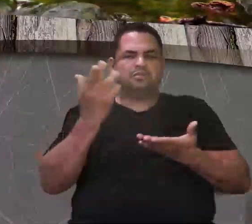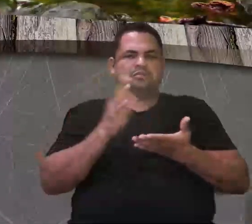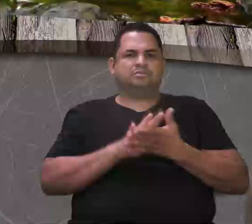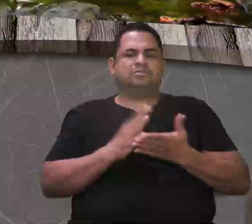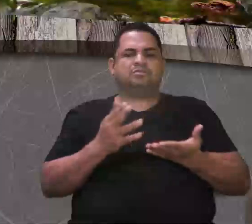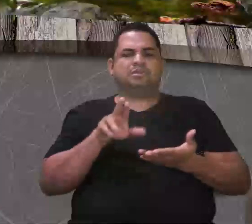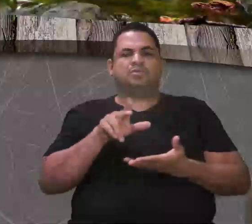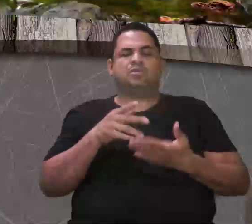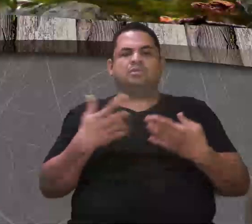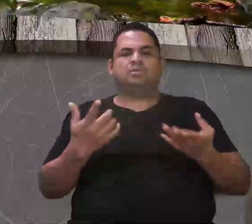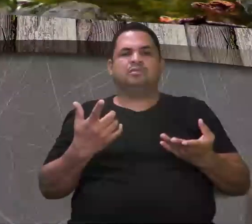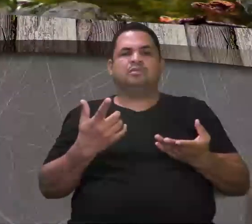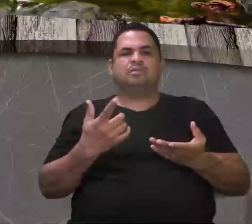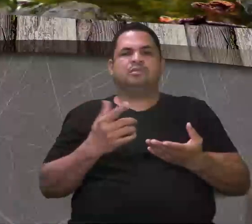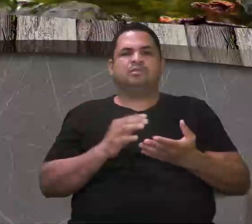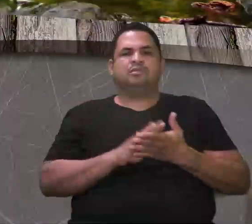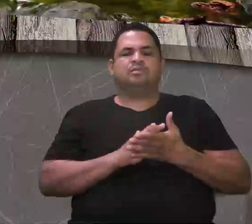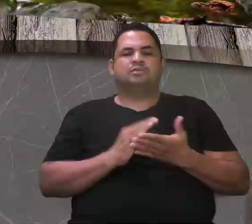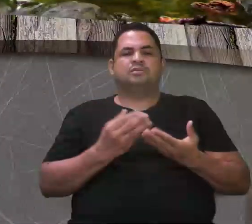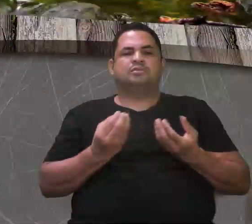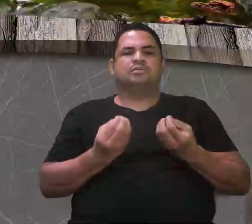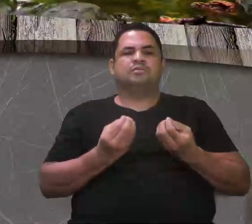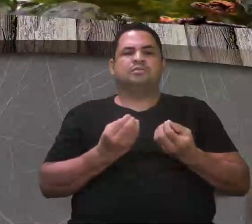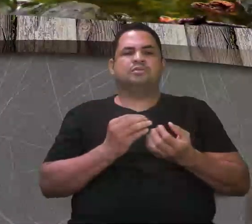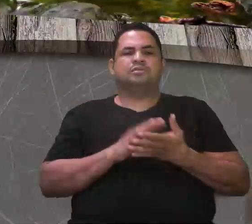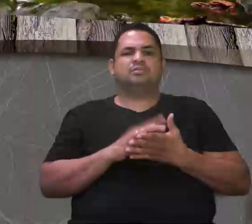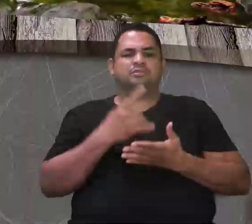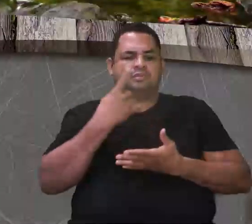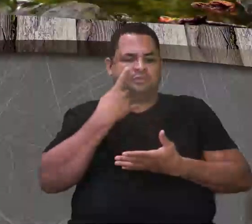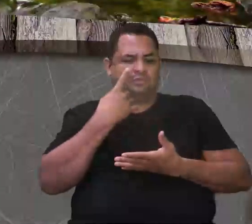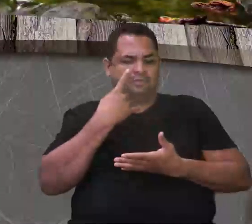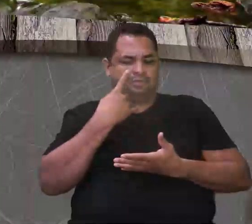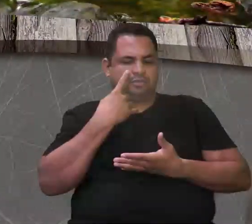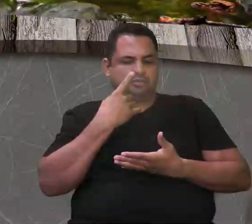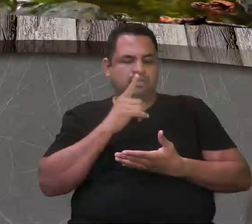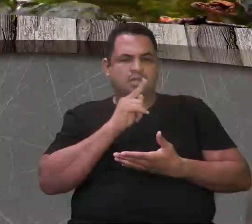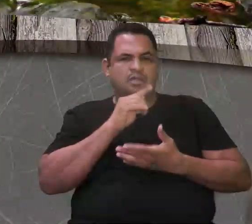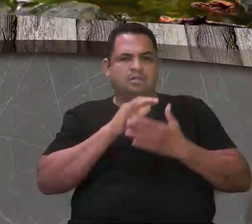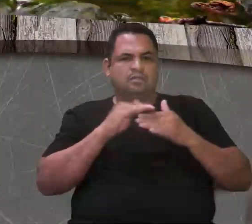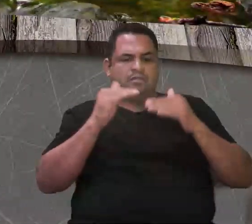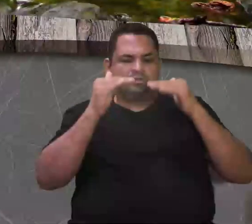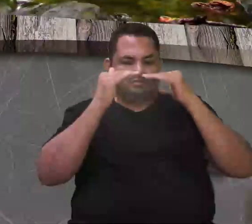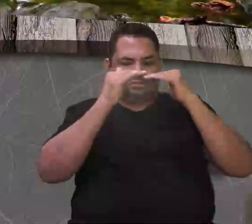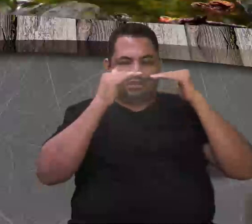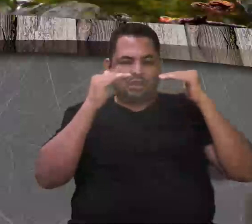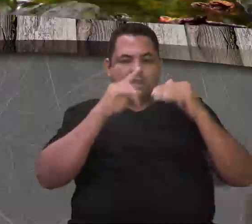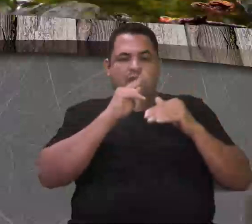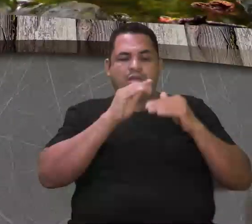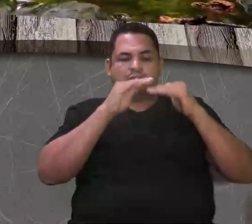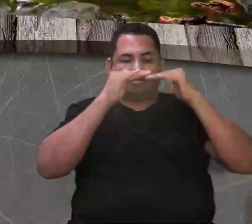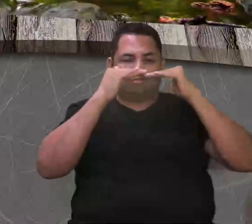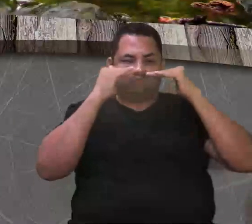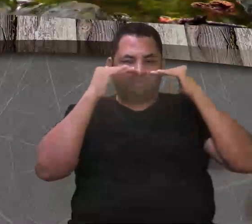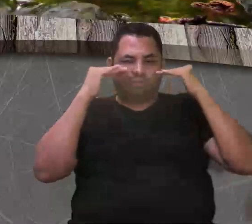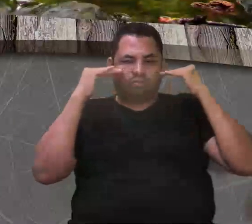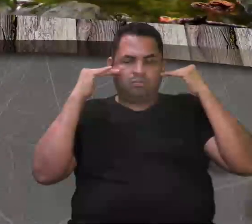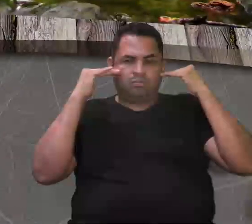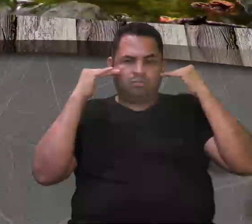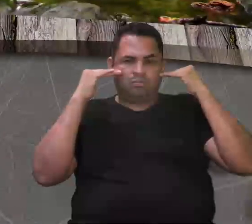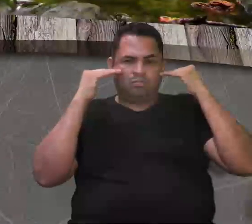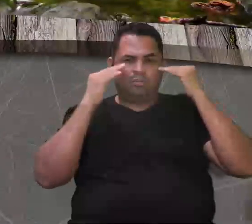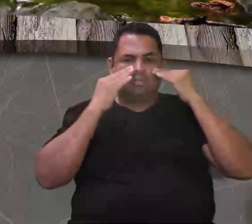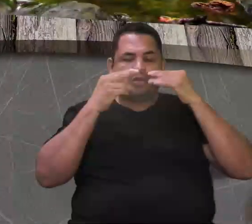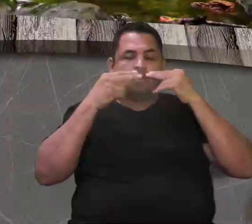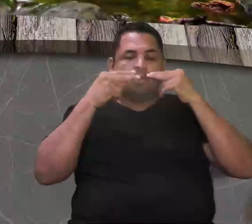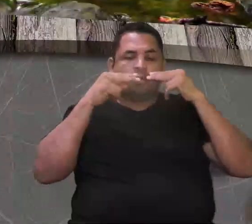Aí o que acontece? Eles ficam, sabe o já viu eles na água? Eles têm, o olhinho deles fica fora da água e o